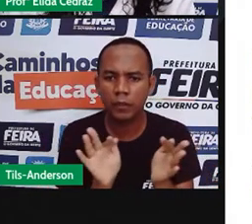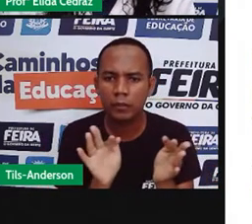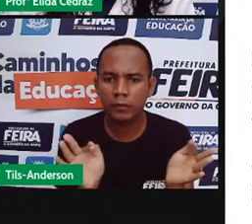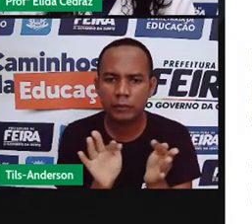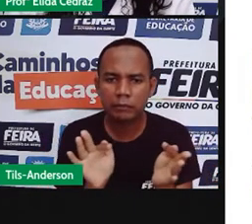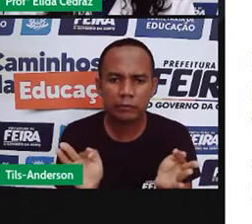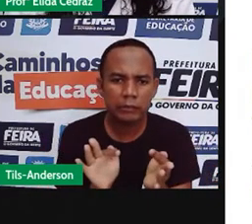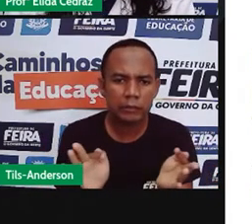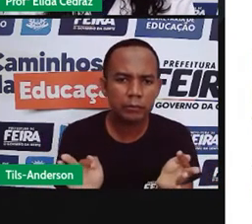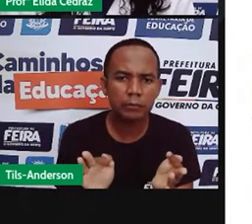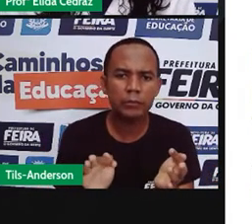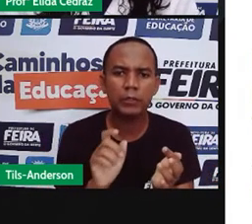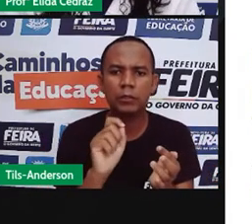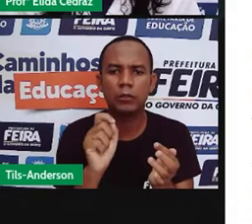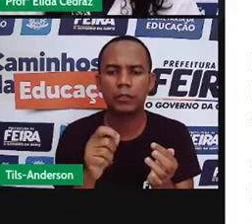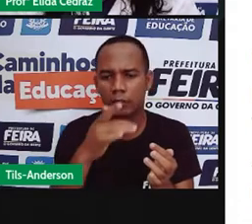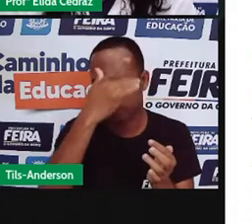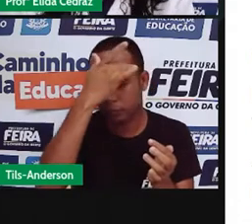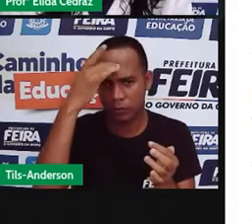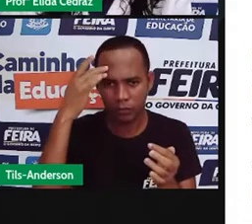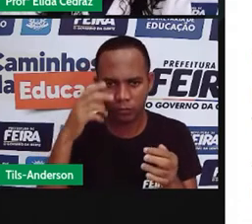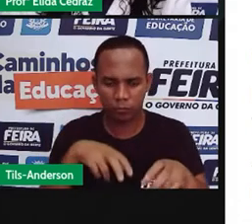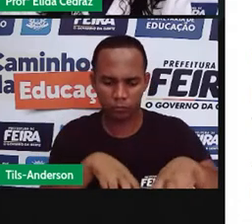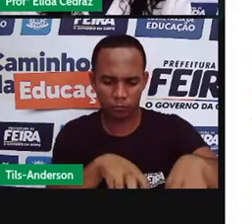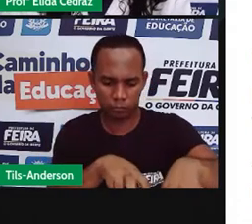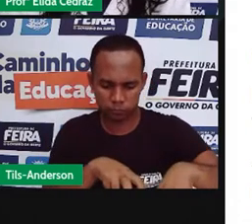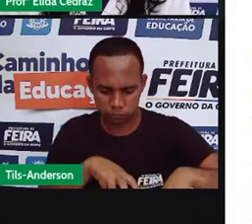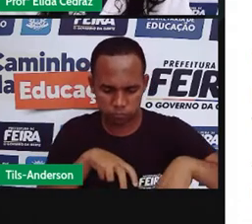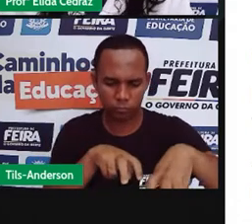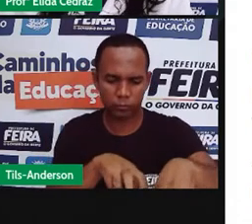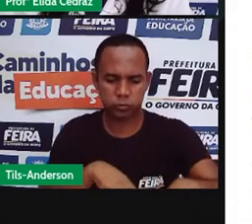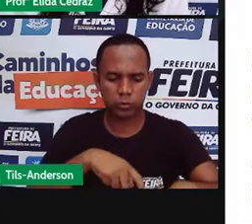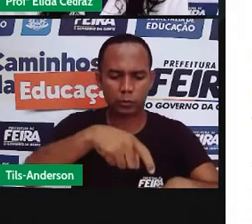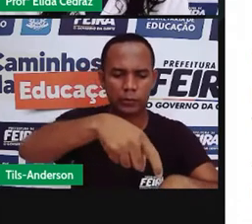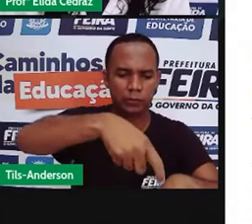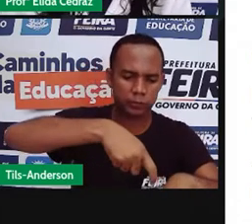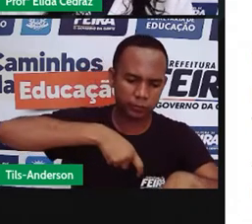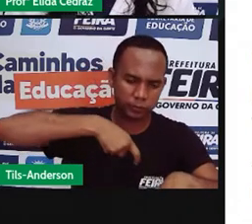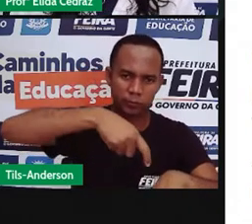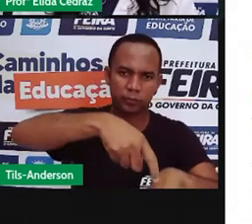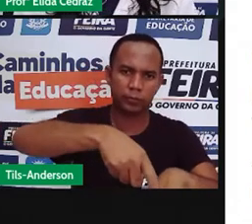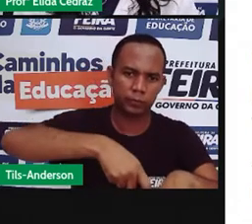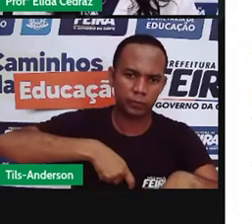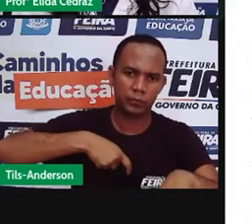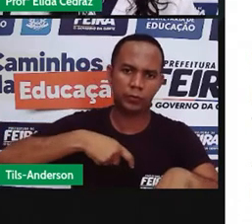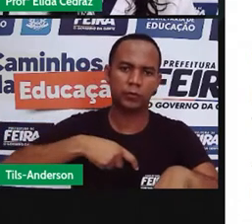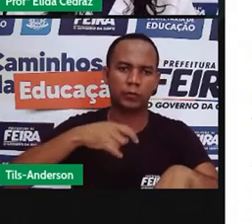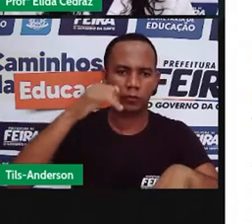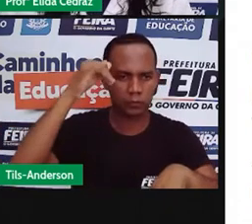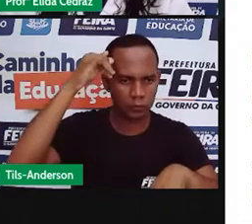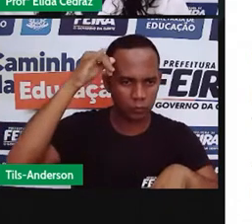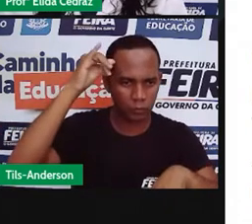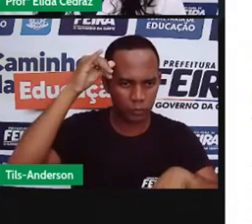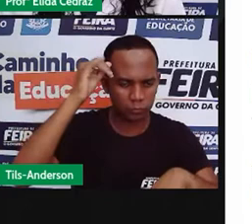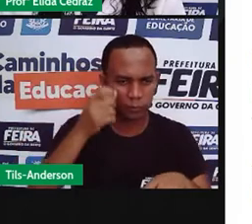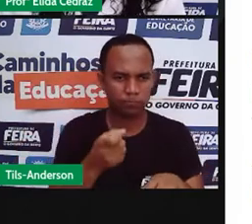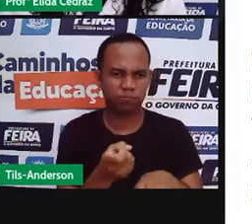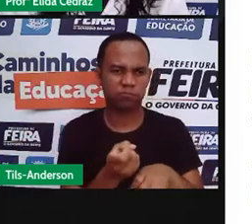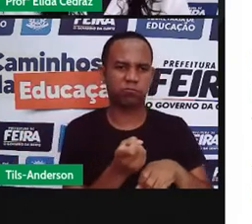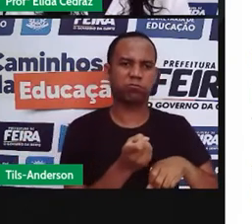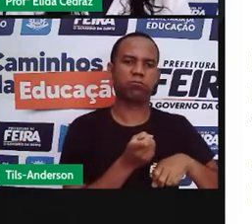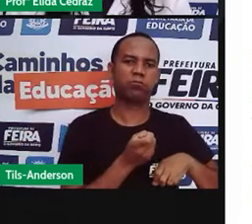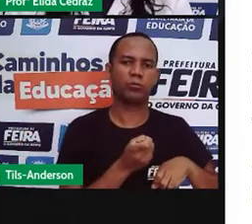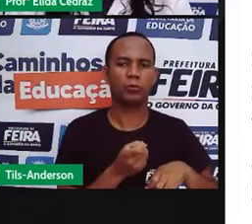madeira com ferro para cortar a terra e prende em cavalos, em